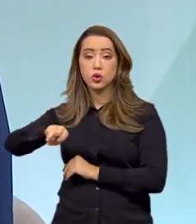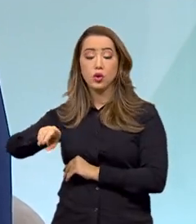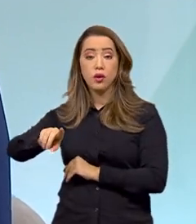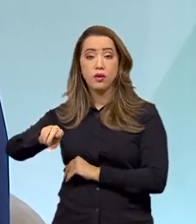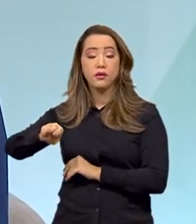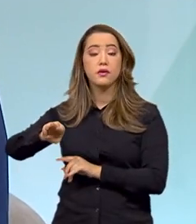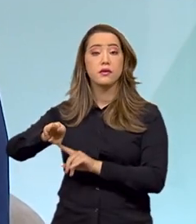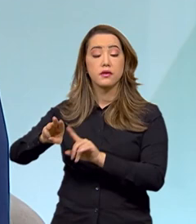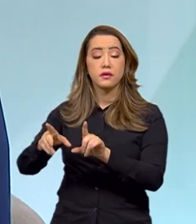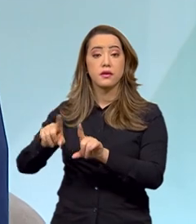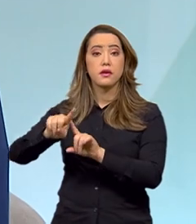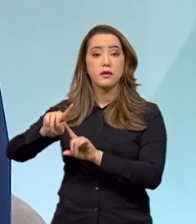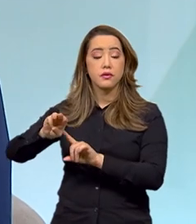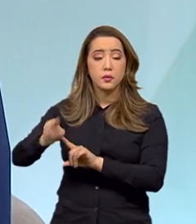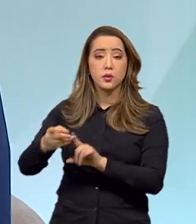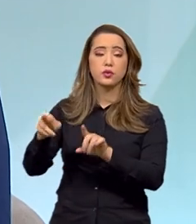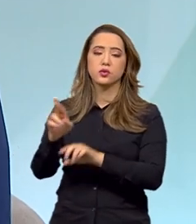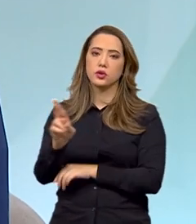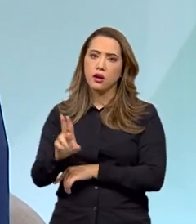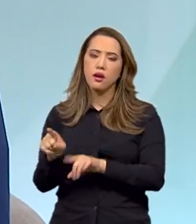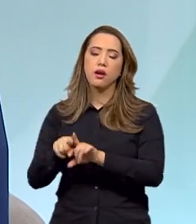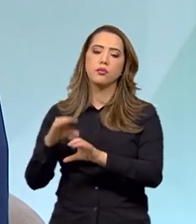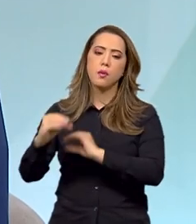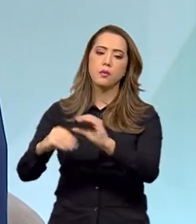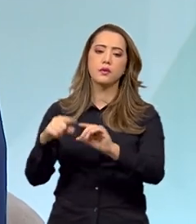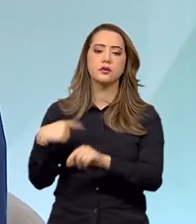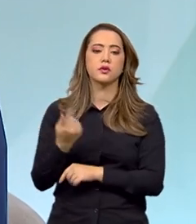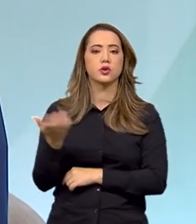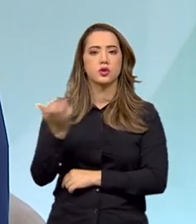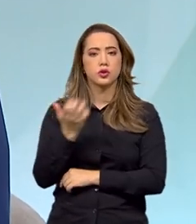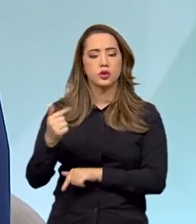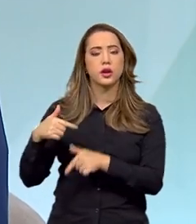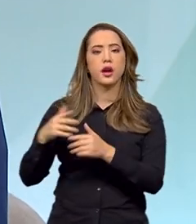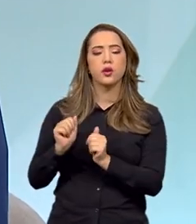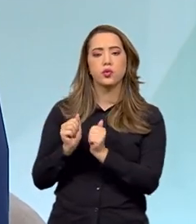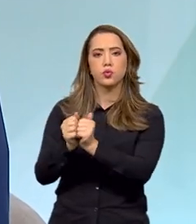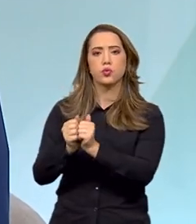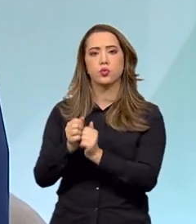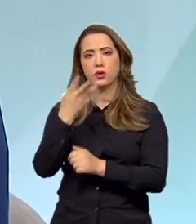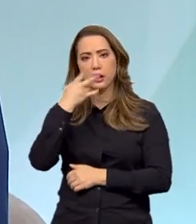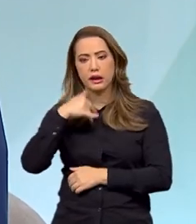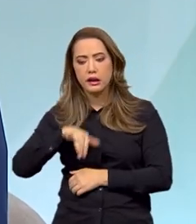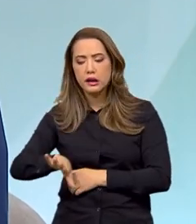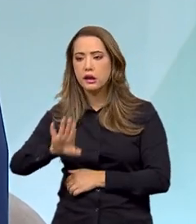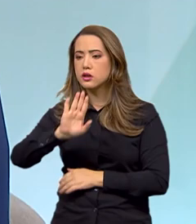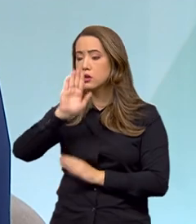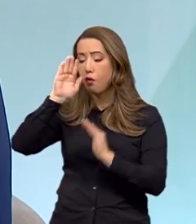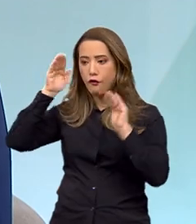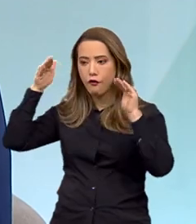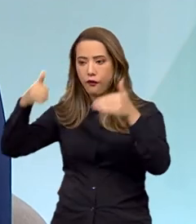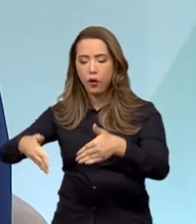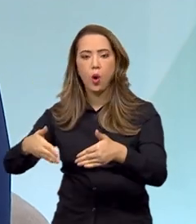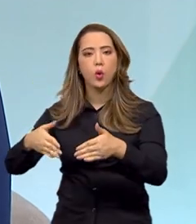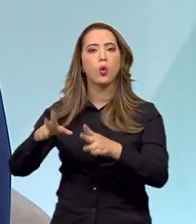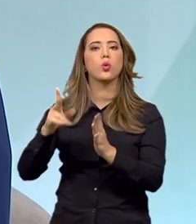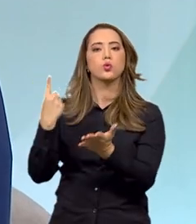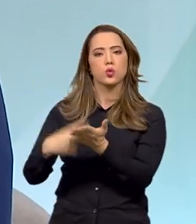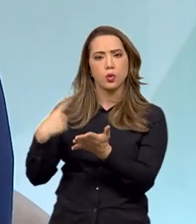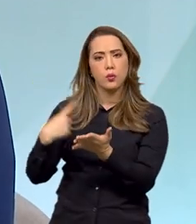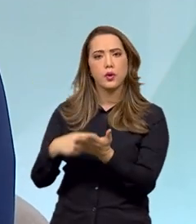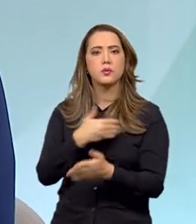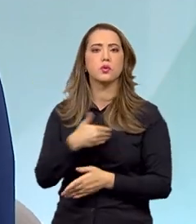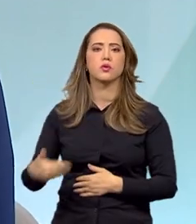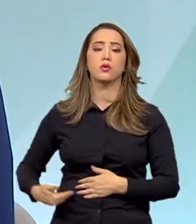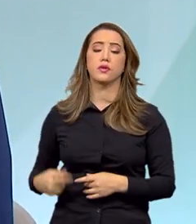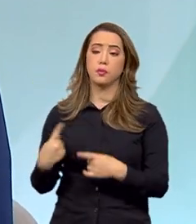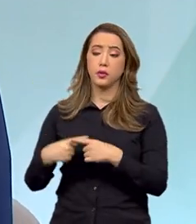mas a gente quer mais ainda. gente está trabalhando para trazer a criança para o centro da agenda pública, cumprindo, na verdade, o